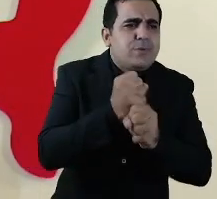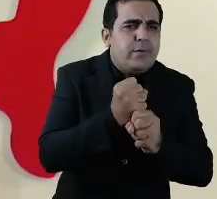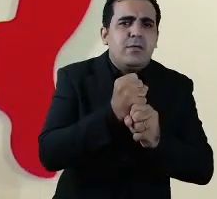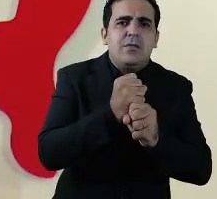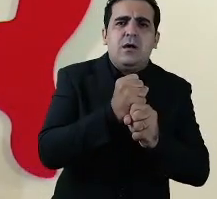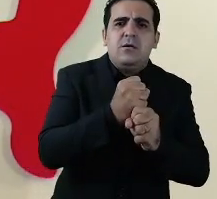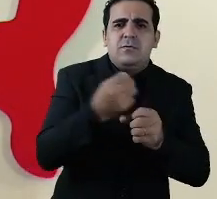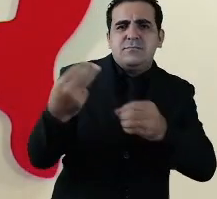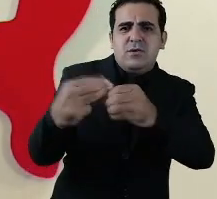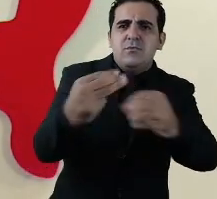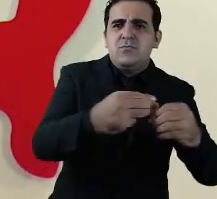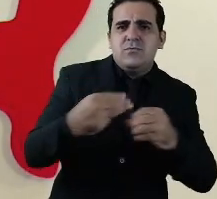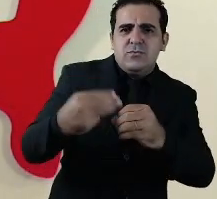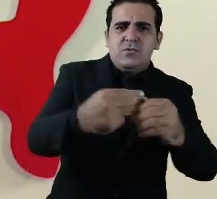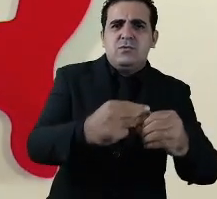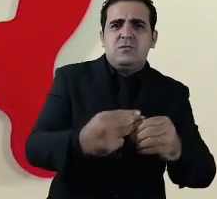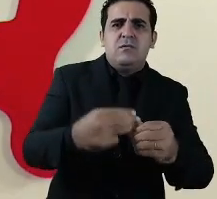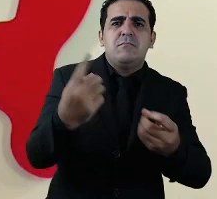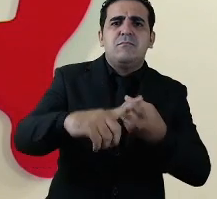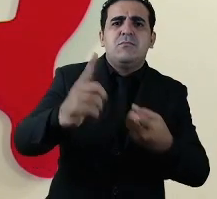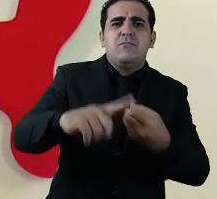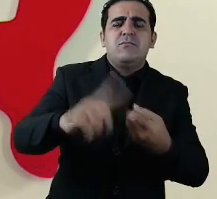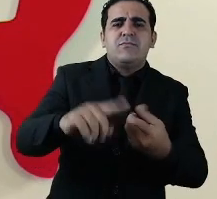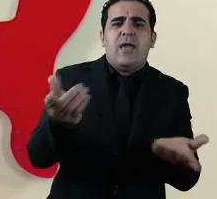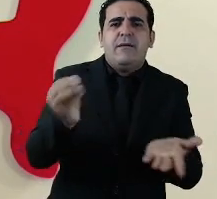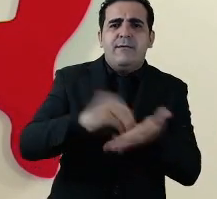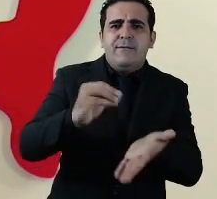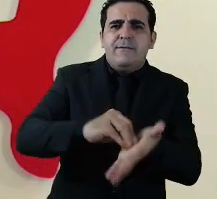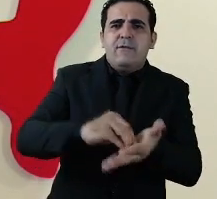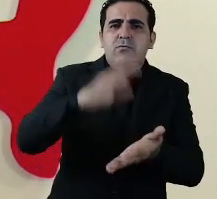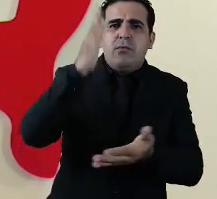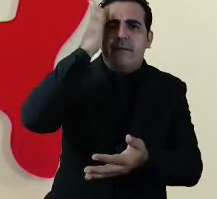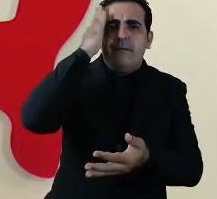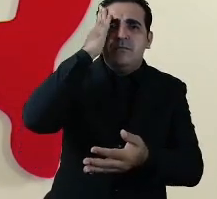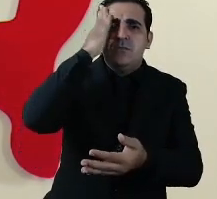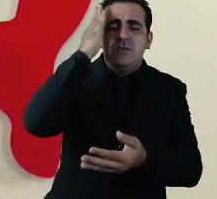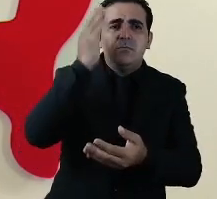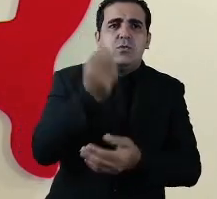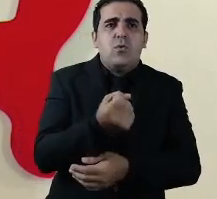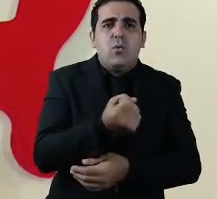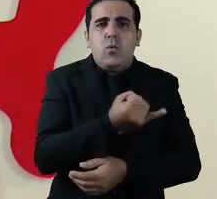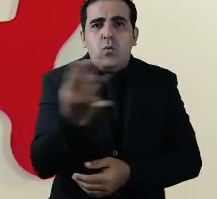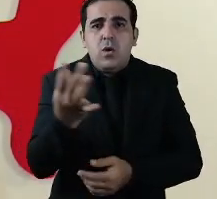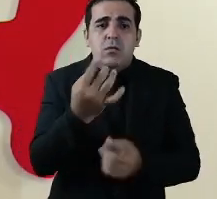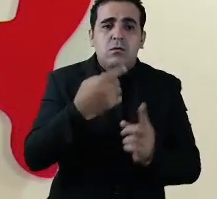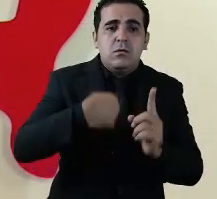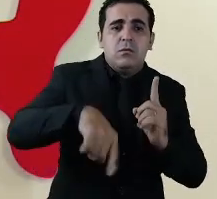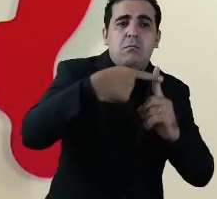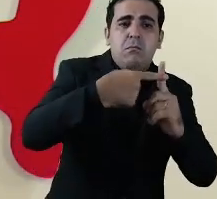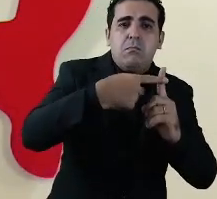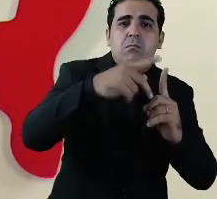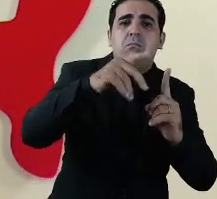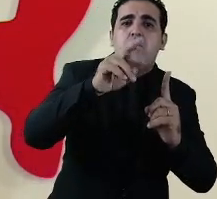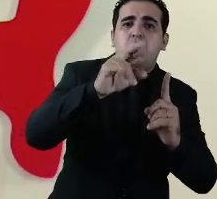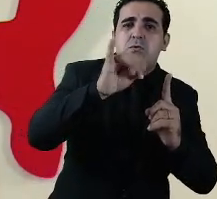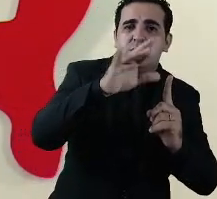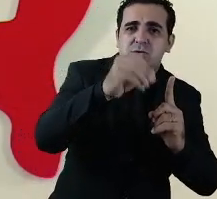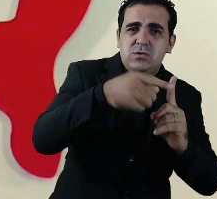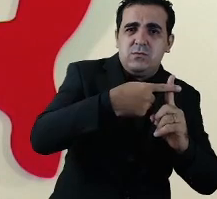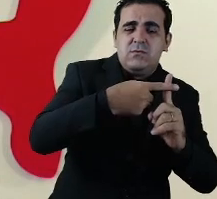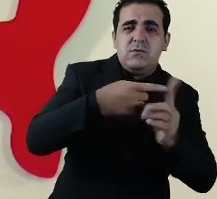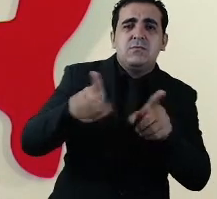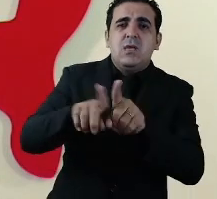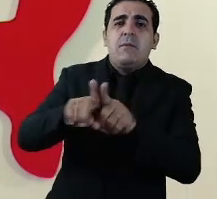inconsistência técnica porque não havia compreensão de que deveriam nos informar não só os testes positivos mas também o número de